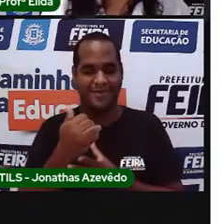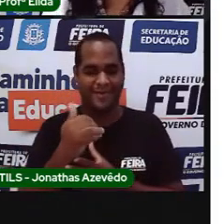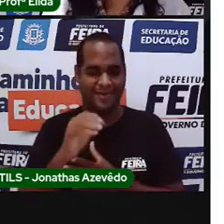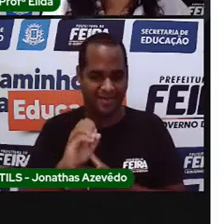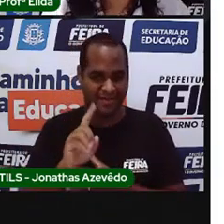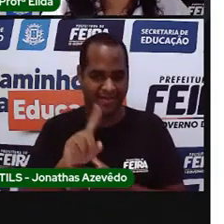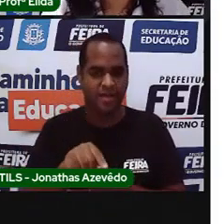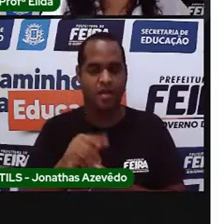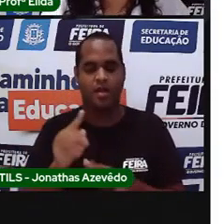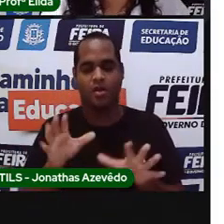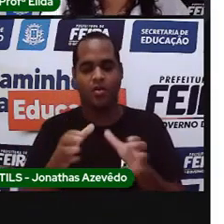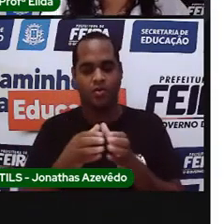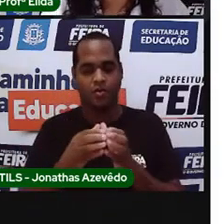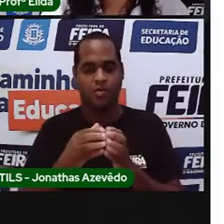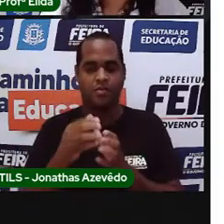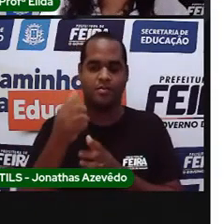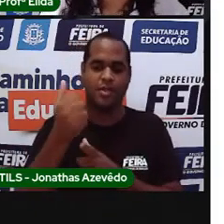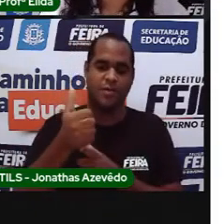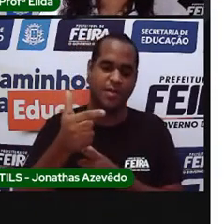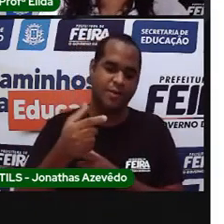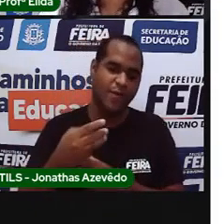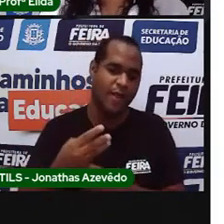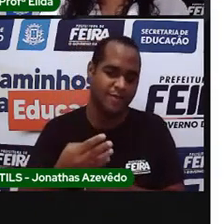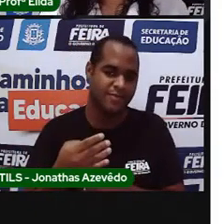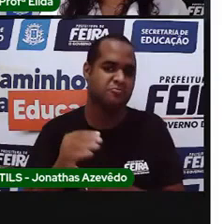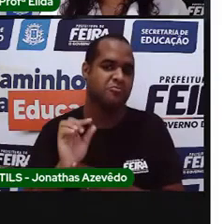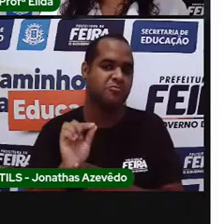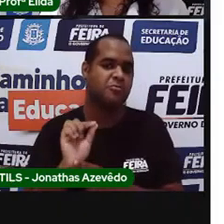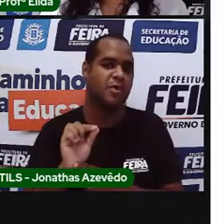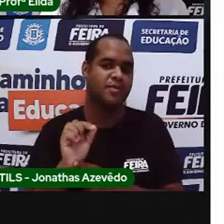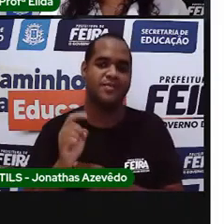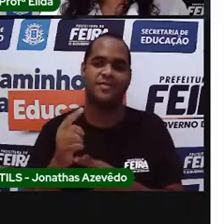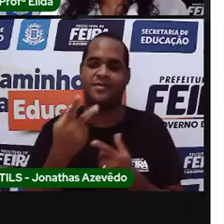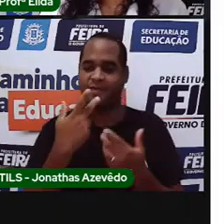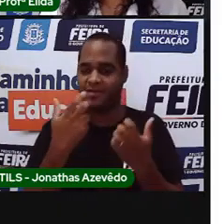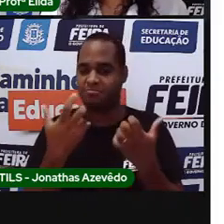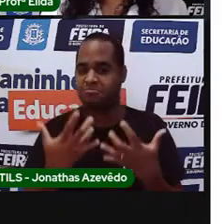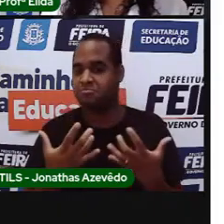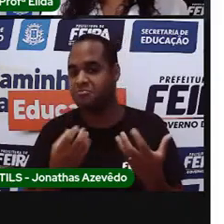em número ordinal. Como é que nós chamamos?